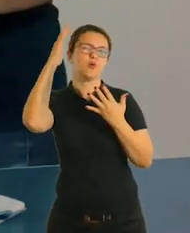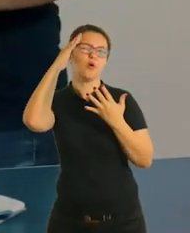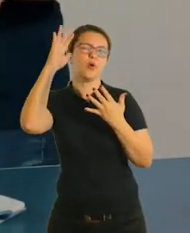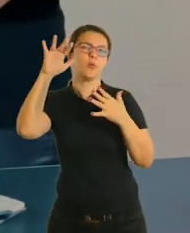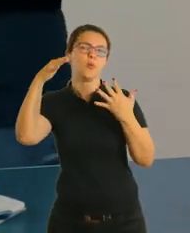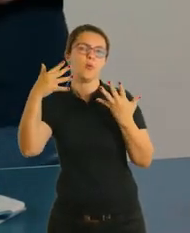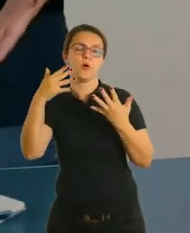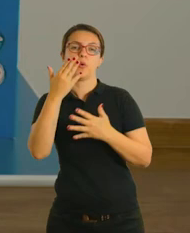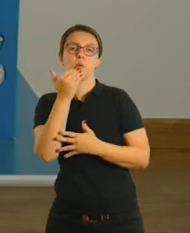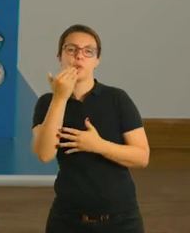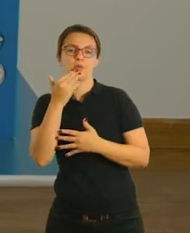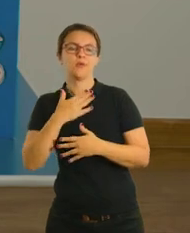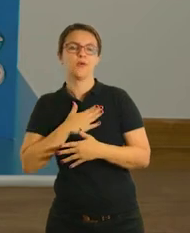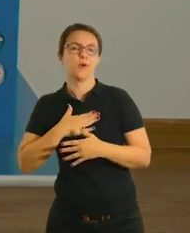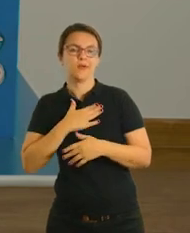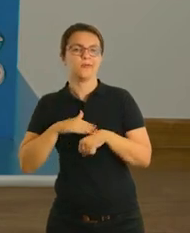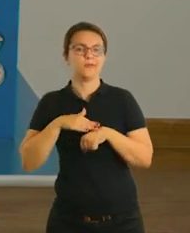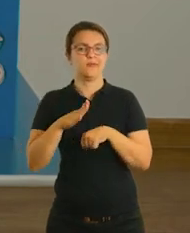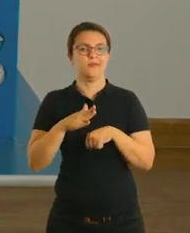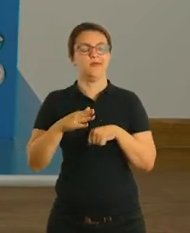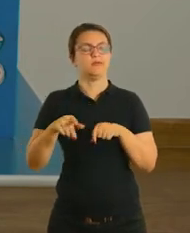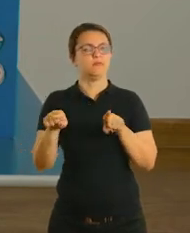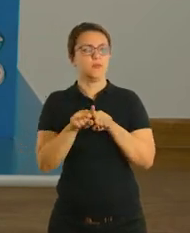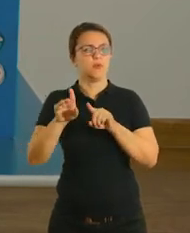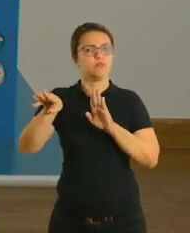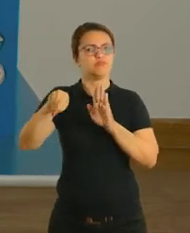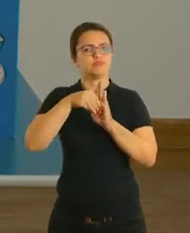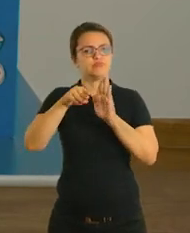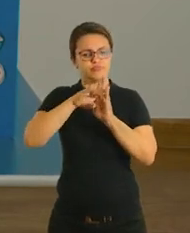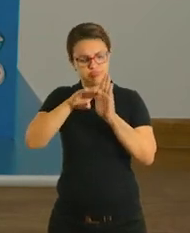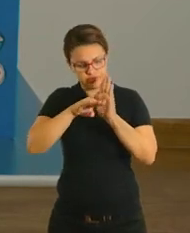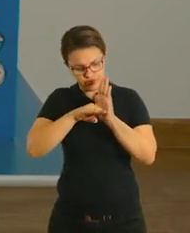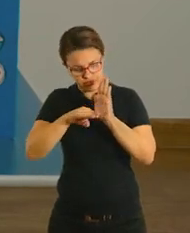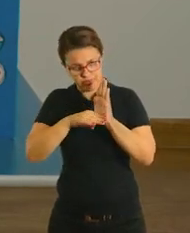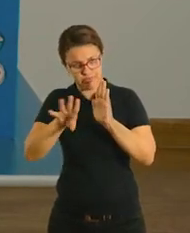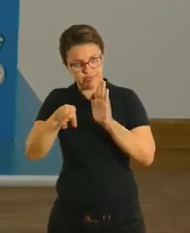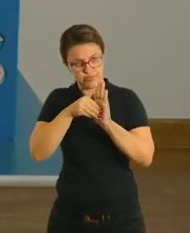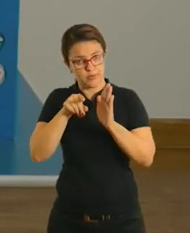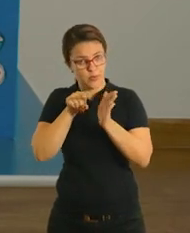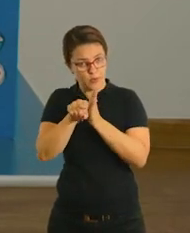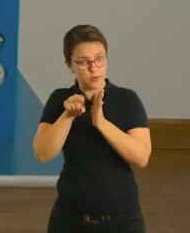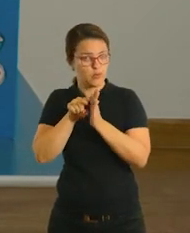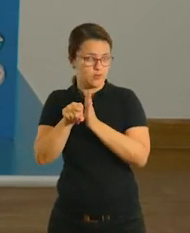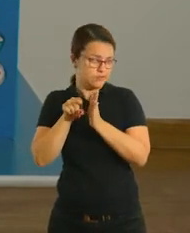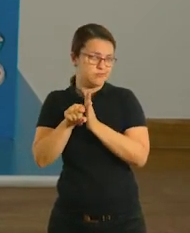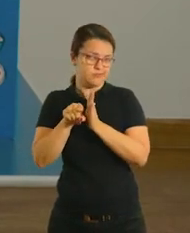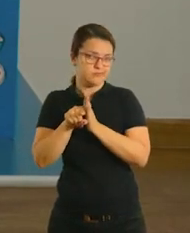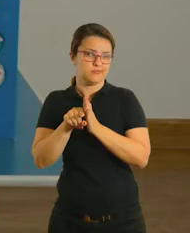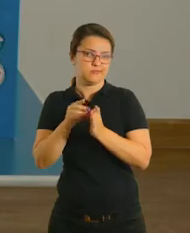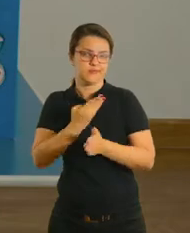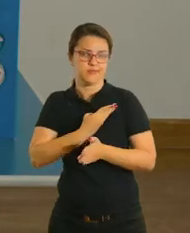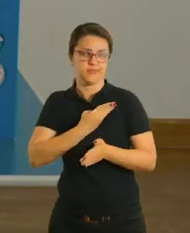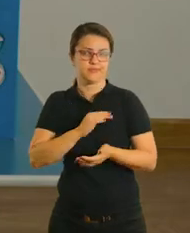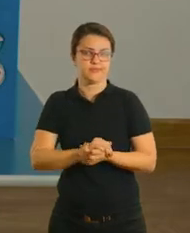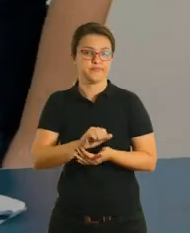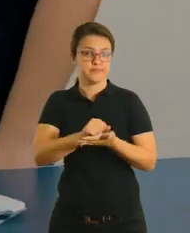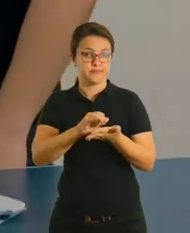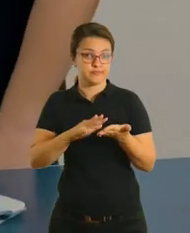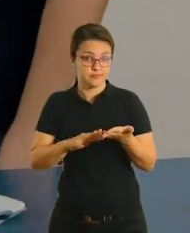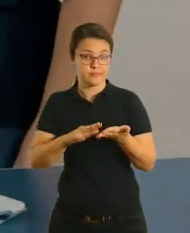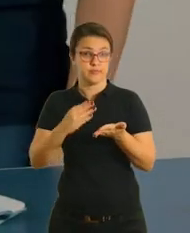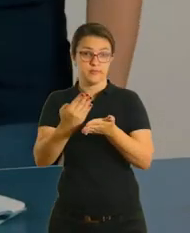pode também acrescentar outras perguntas que quiser perguntar para os colegas, tá? Então na atividade 1,